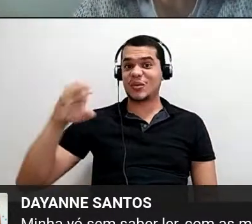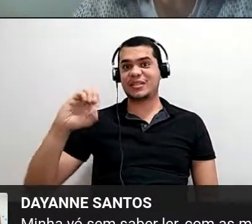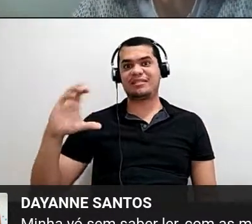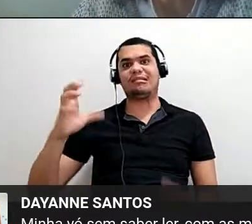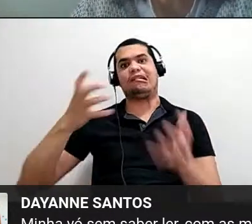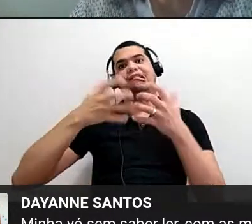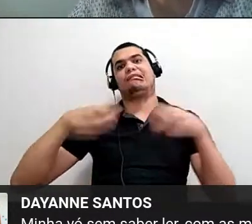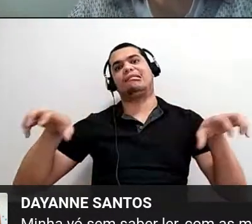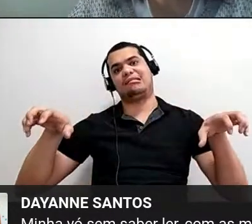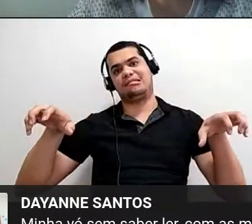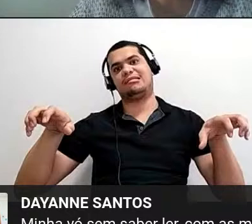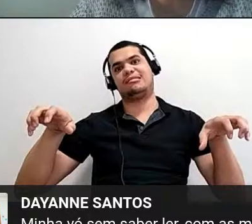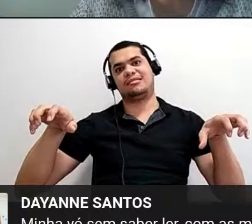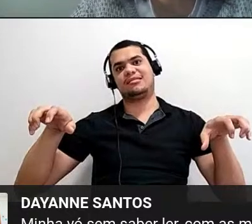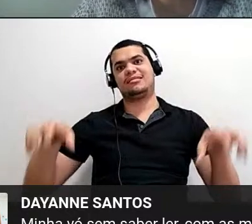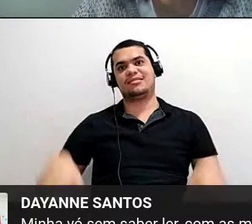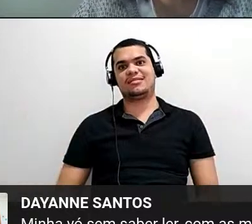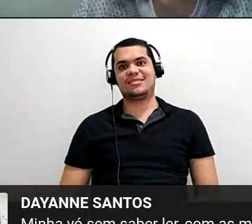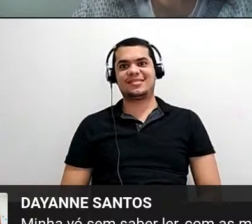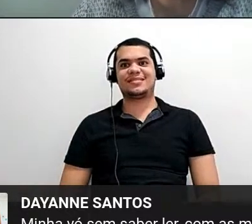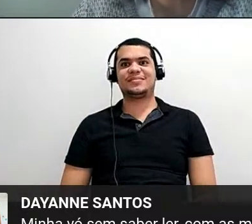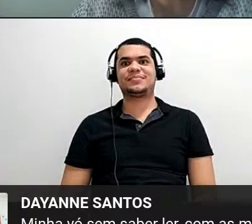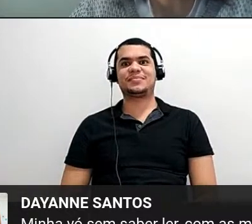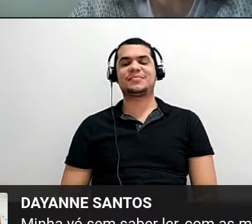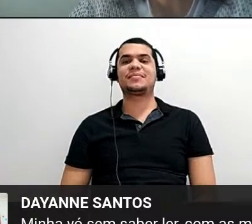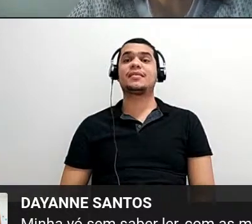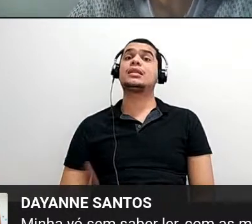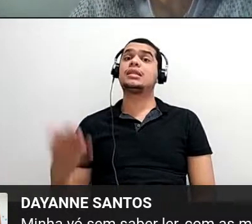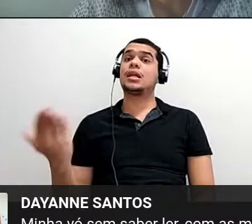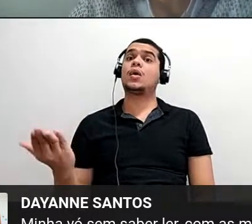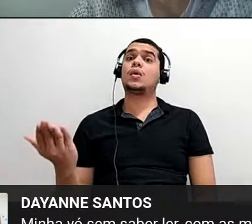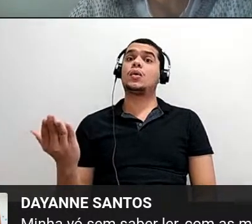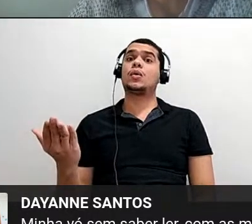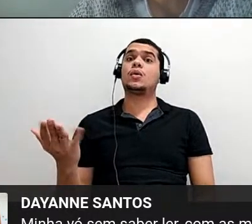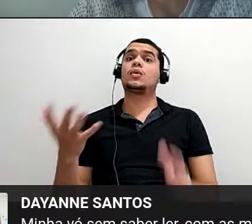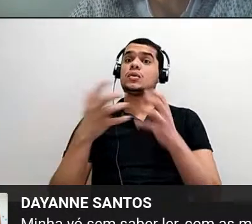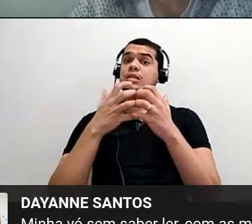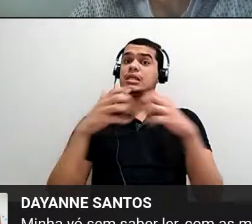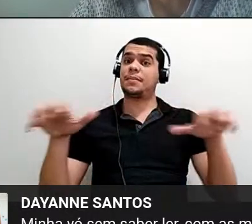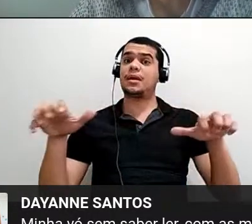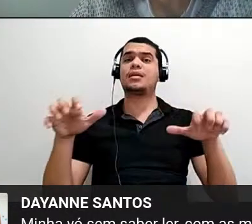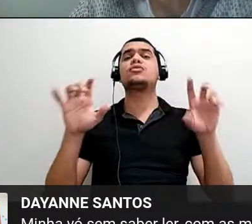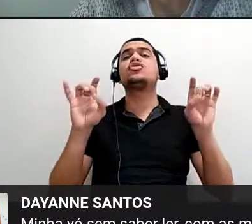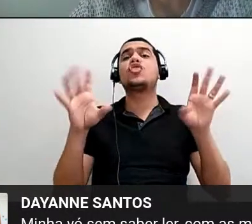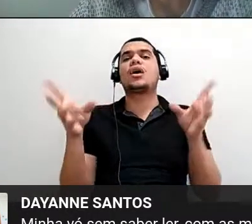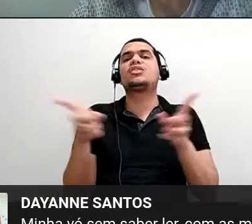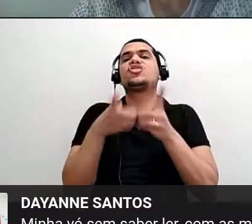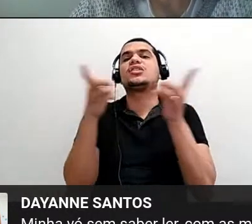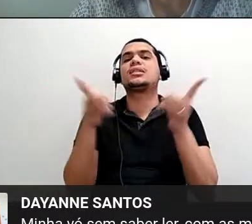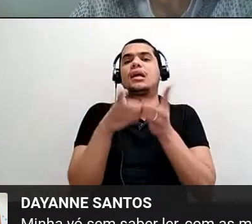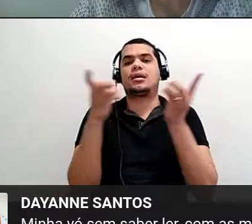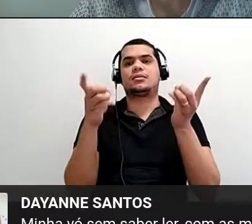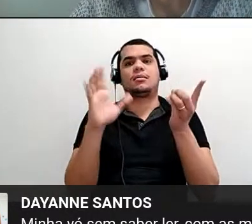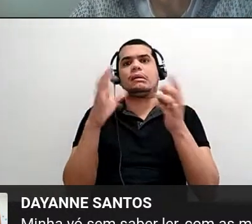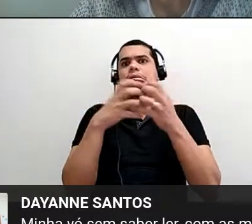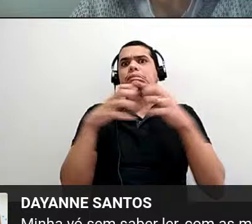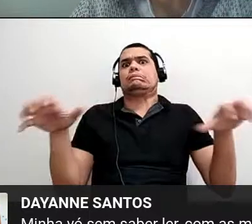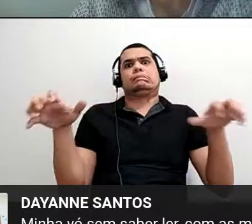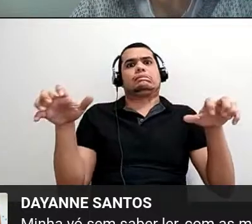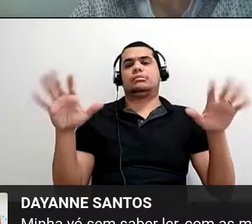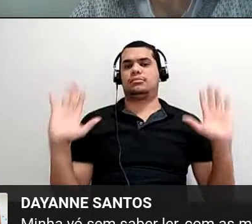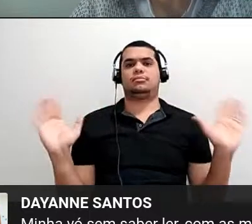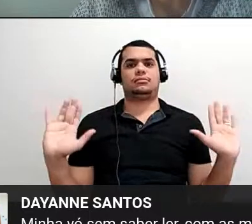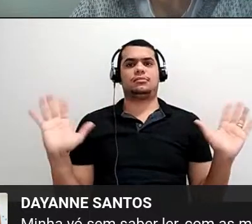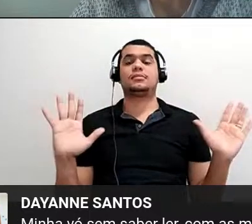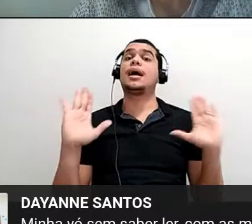Eu trouxe essa questão de forma mais separada, de forma mais didática, mas não é separada mesmo, não. Só que também